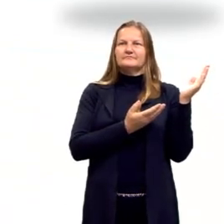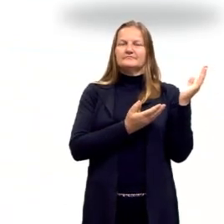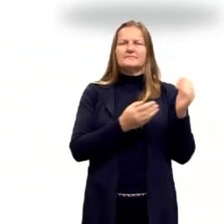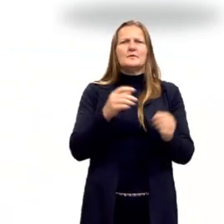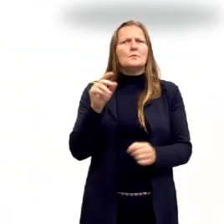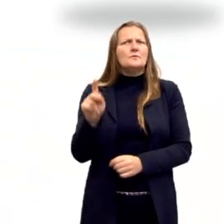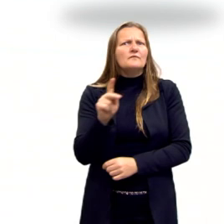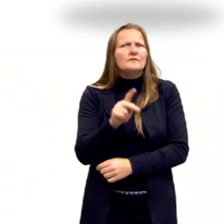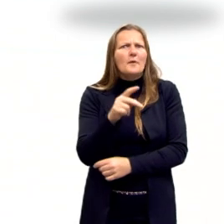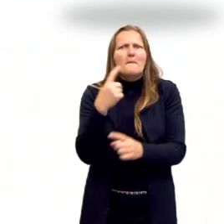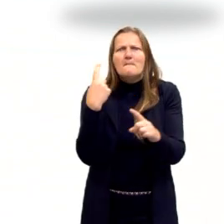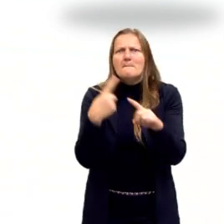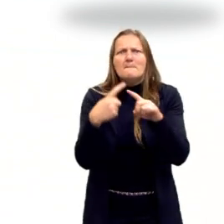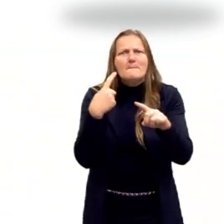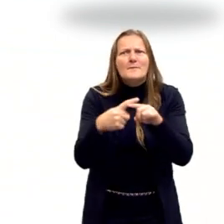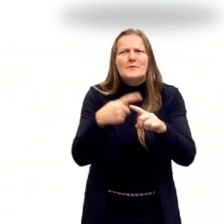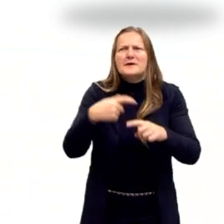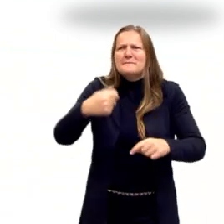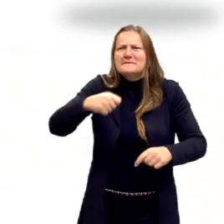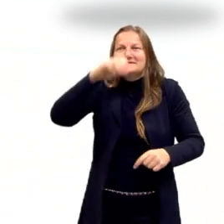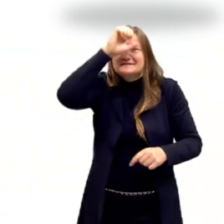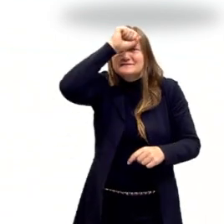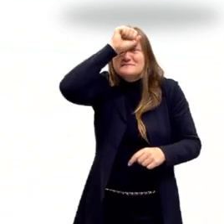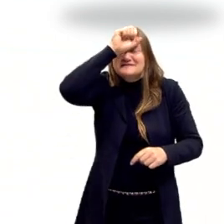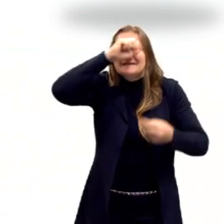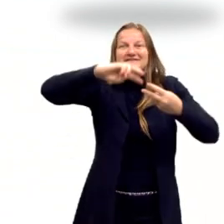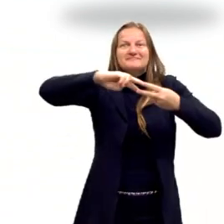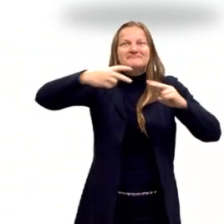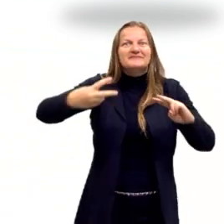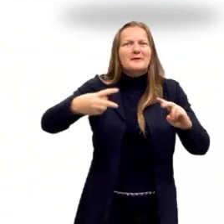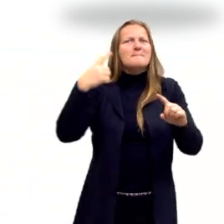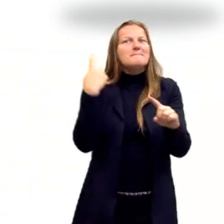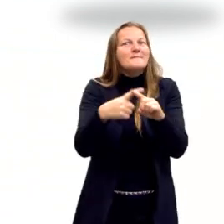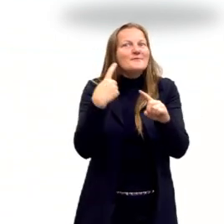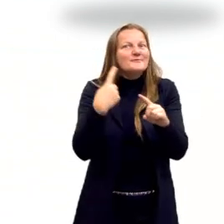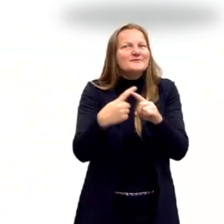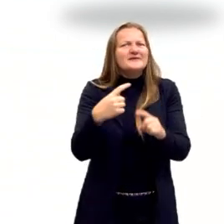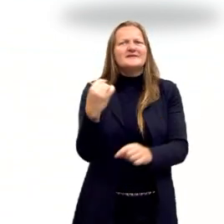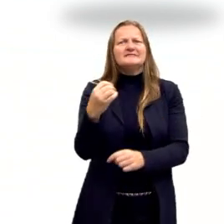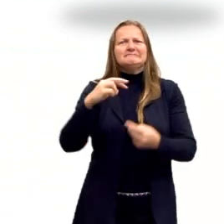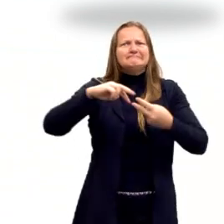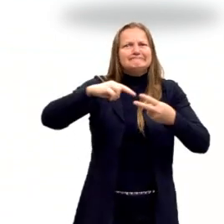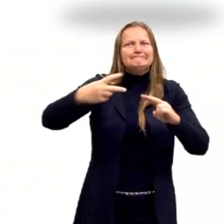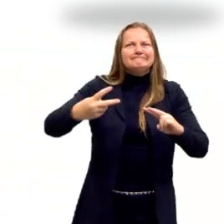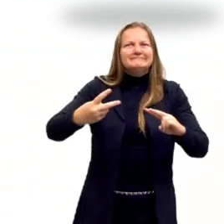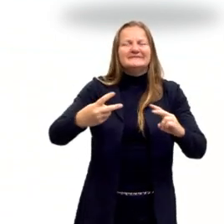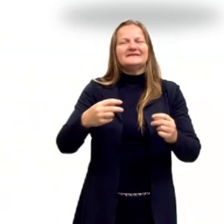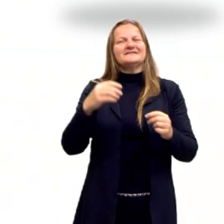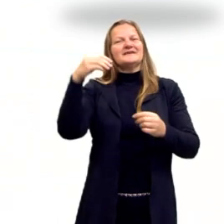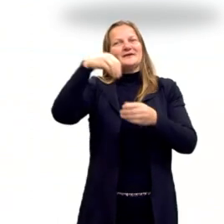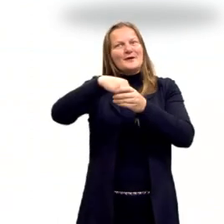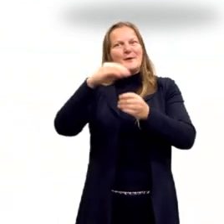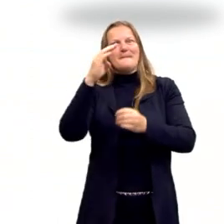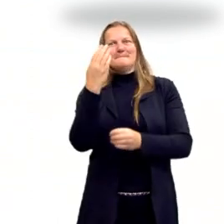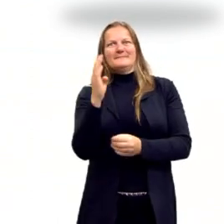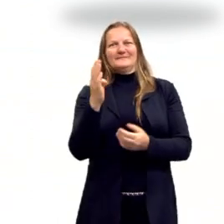professora, por que eu tenho que estudar genética? Por que nós temos genética na biologia?